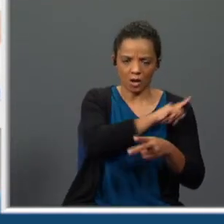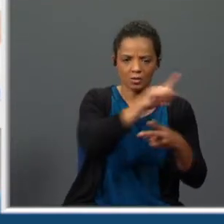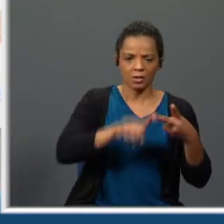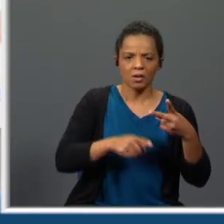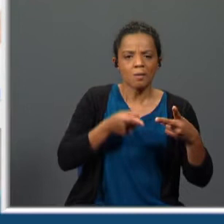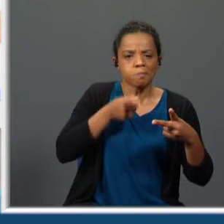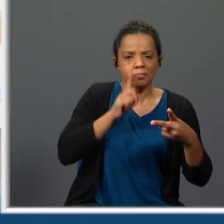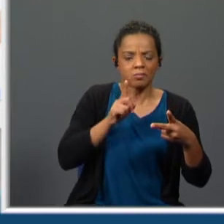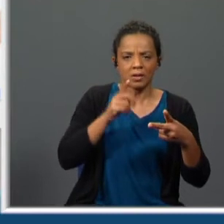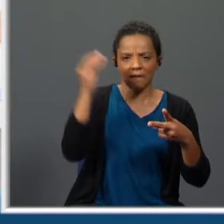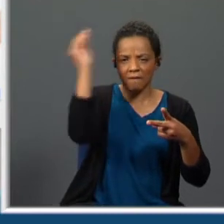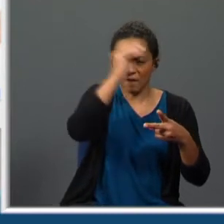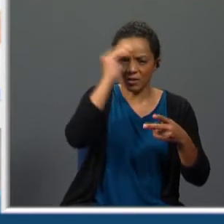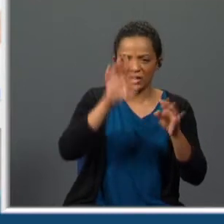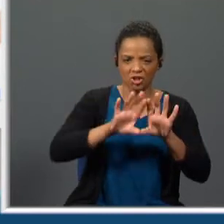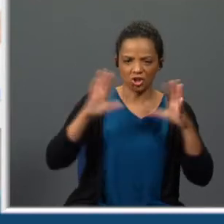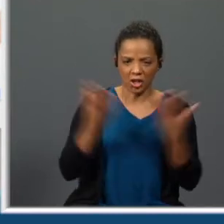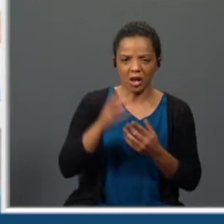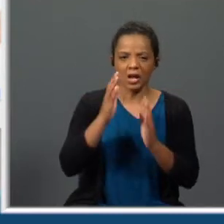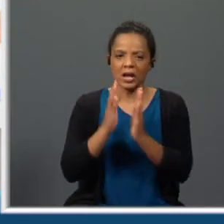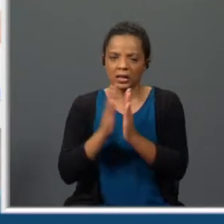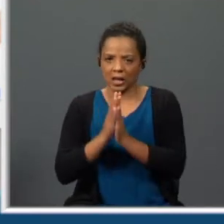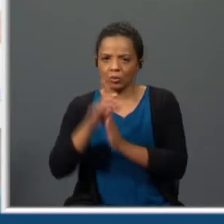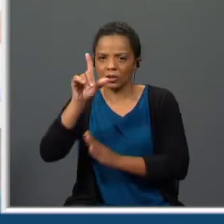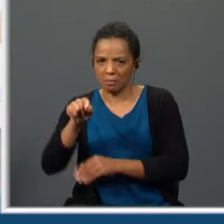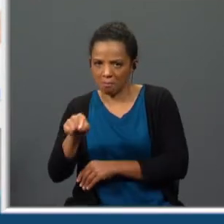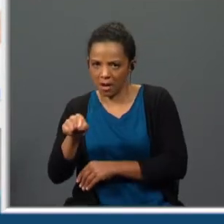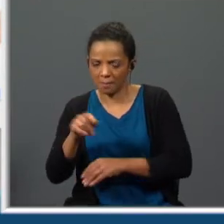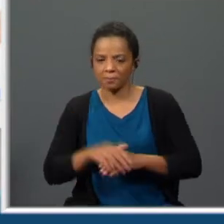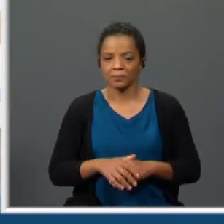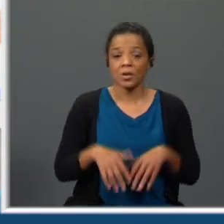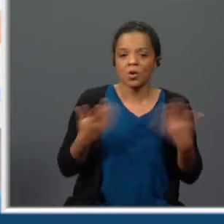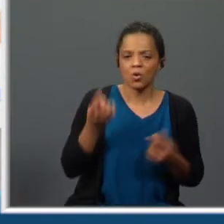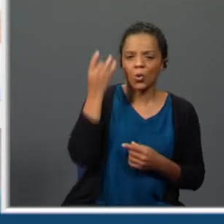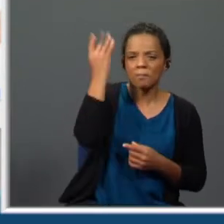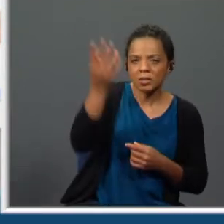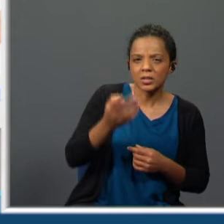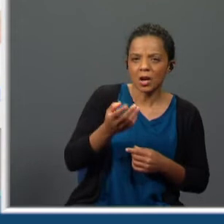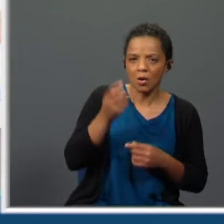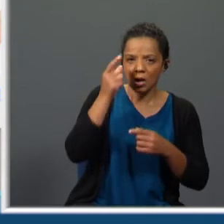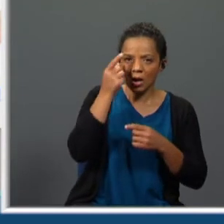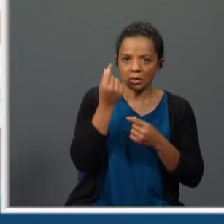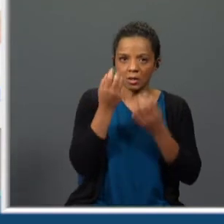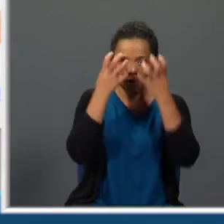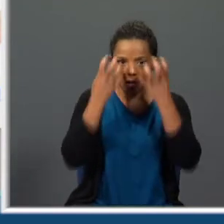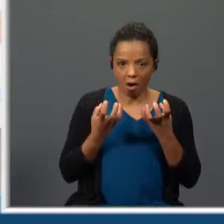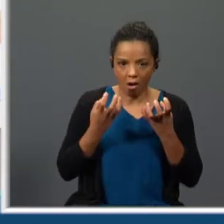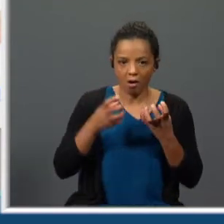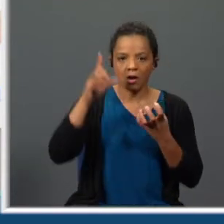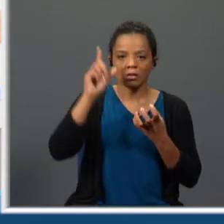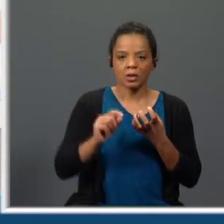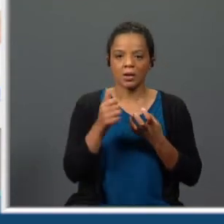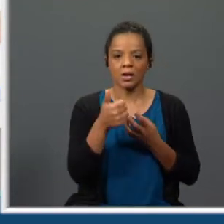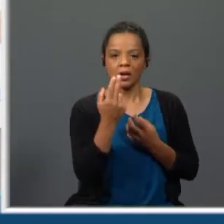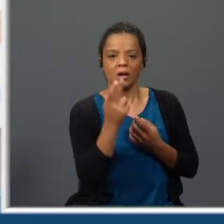imoralidade e a hipocrisia em geral e do clero em particular ou a corrupção e a ganância em geral e da